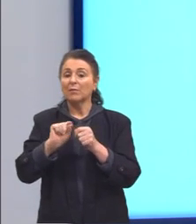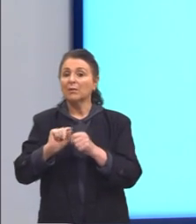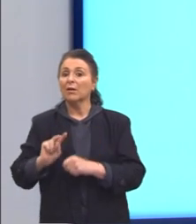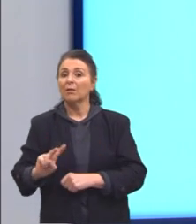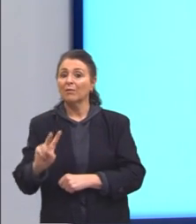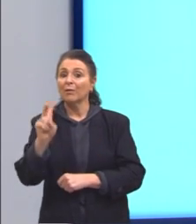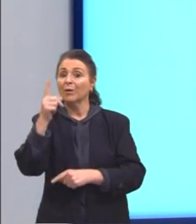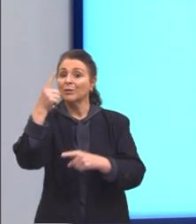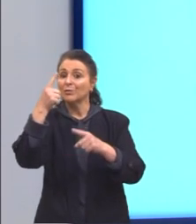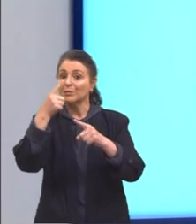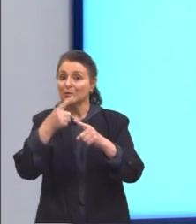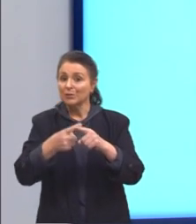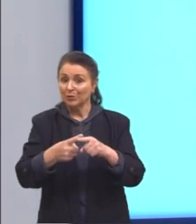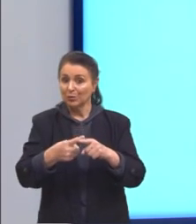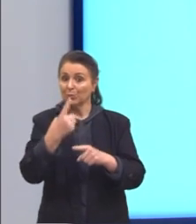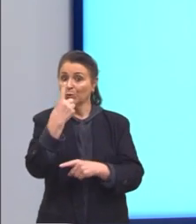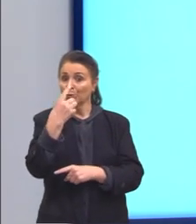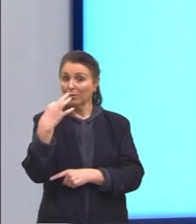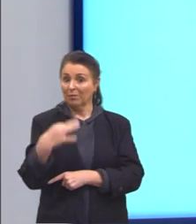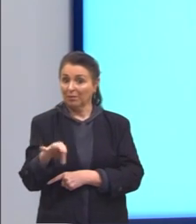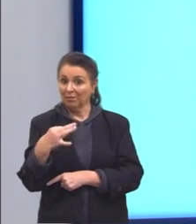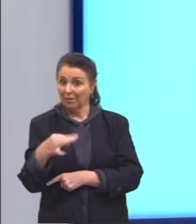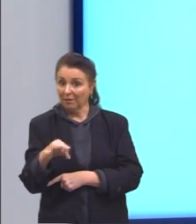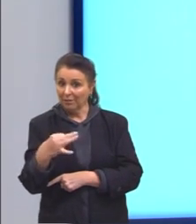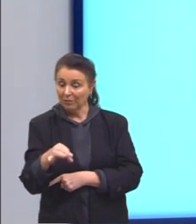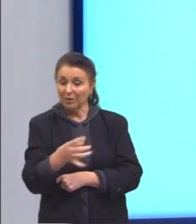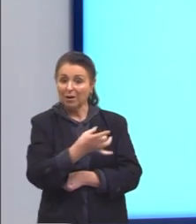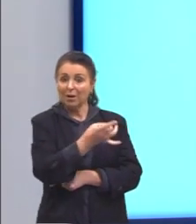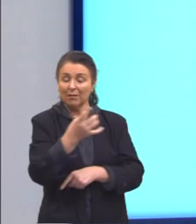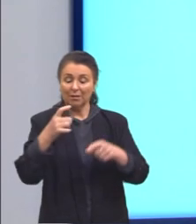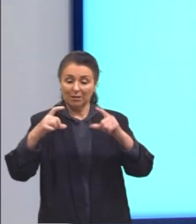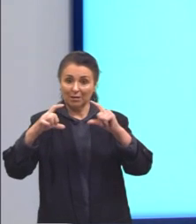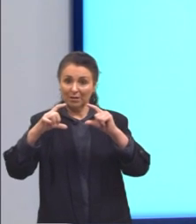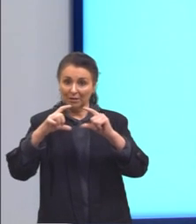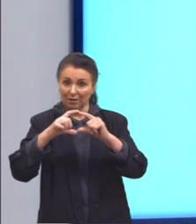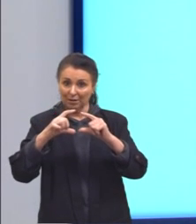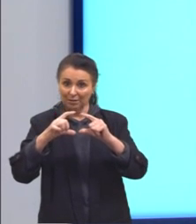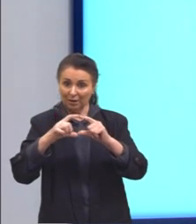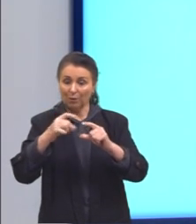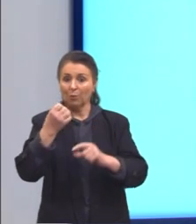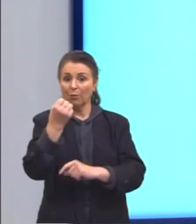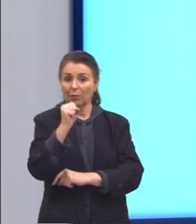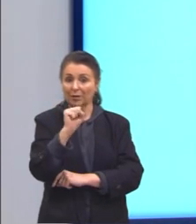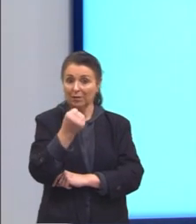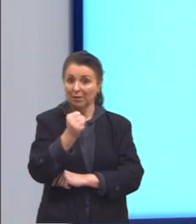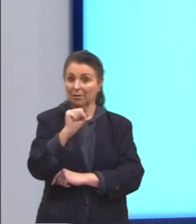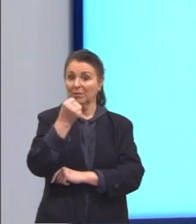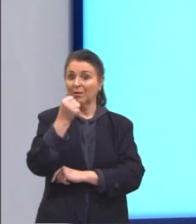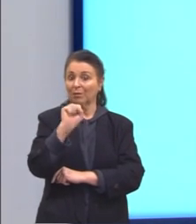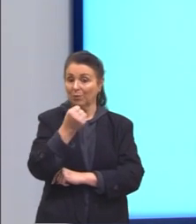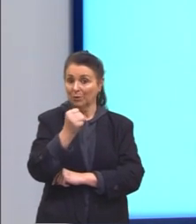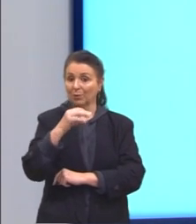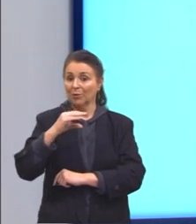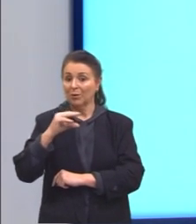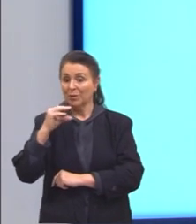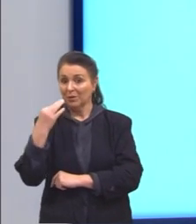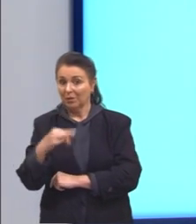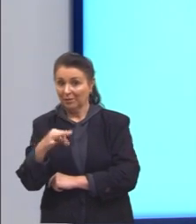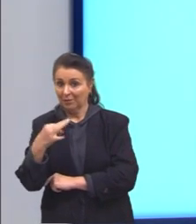multiplicando por 1 centavo, então, cada cartão custa 88 centavos.